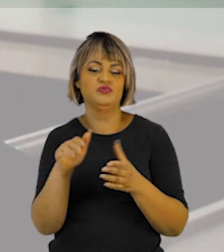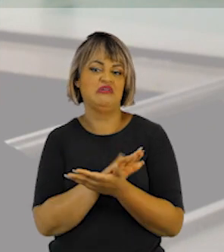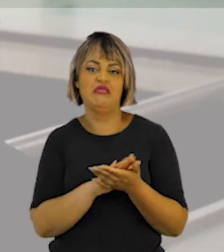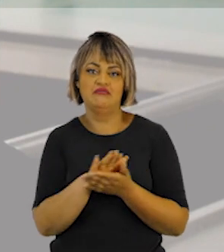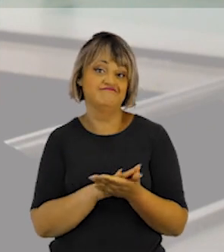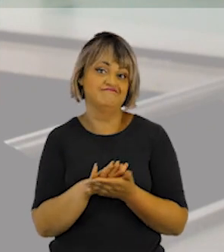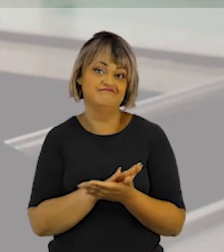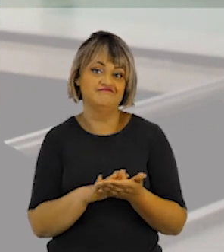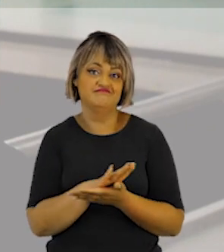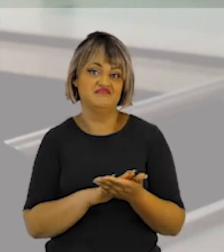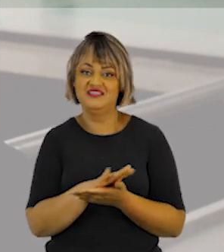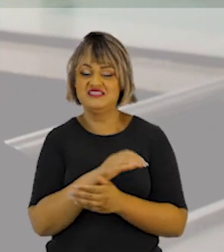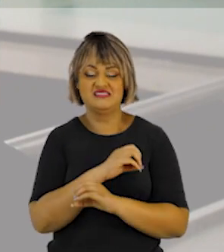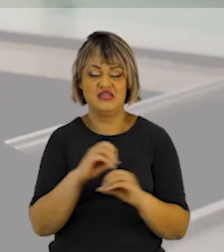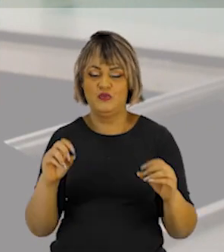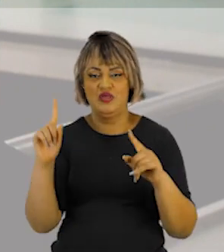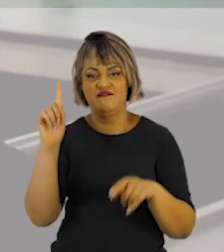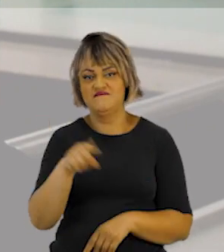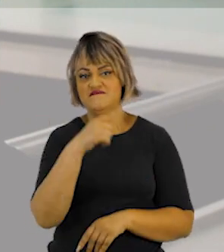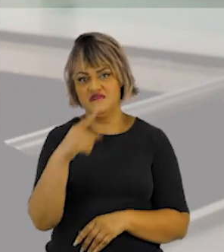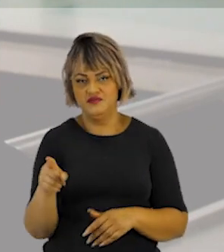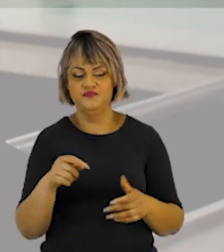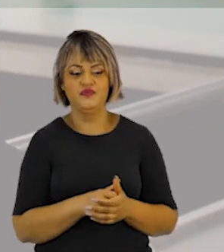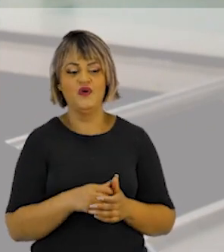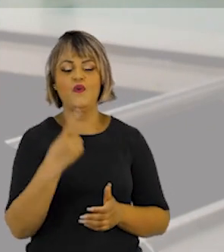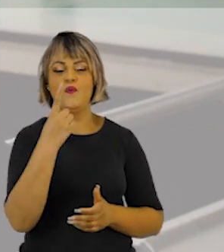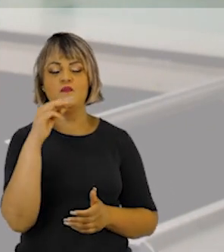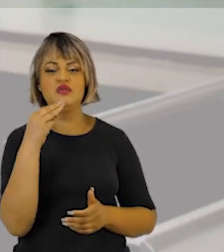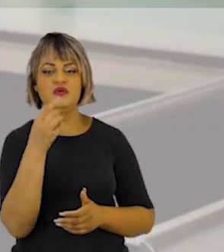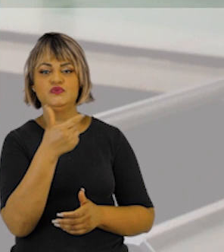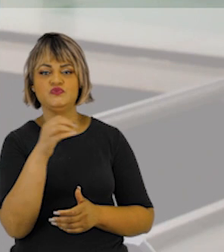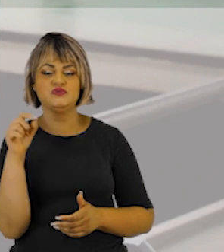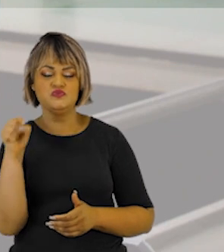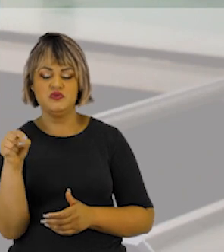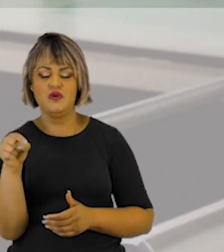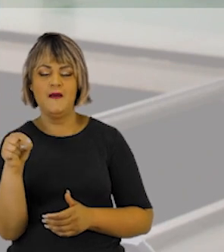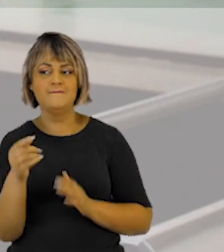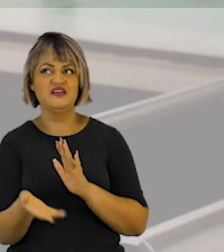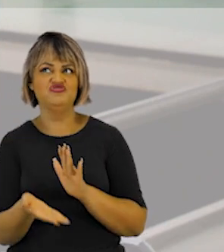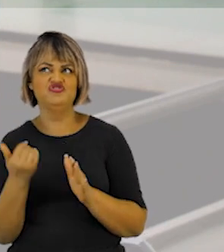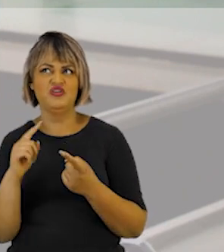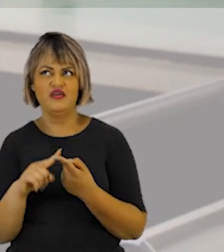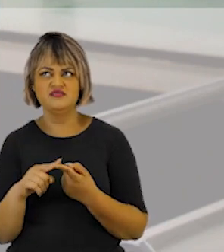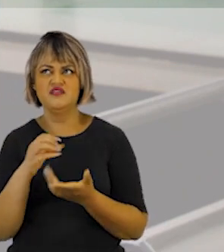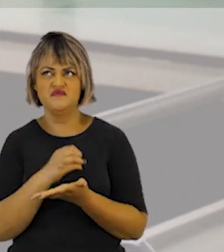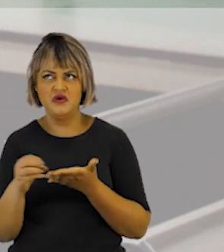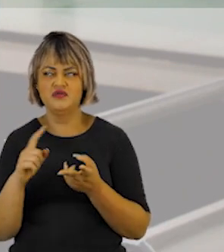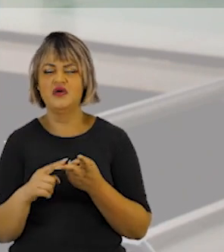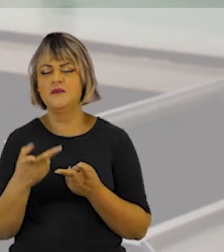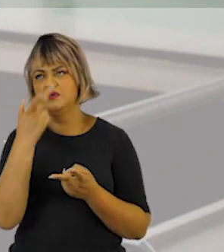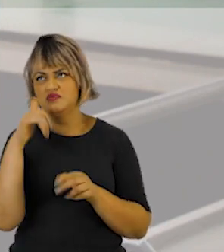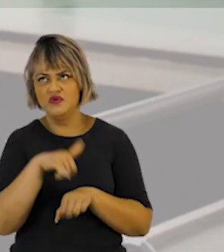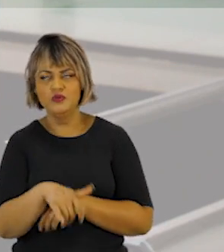votado para essa finalidade, é voto inválido. Então, 1 milhão e 200 mil, menos os 100 mil que não foram votar, menos os 60